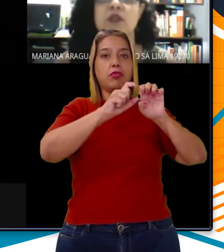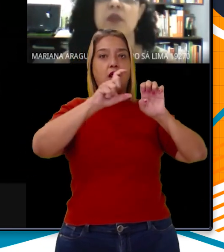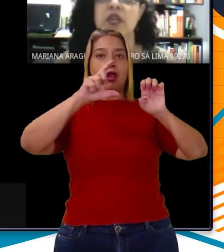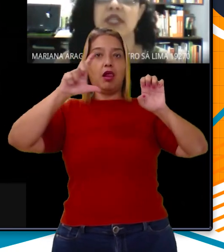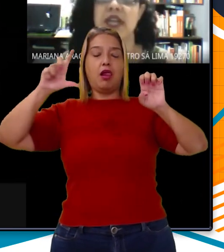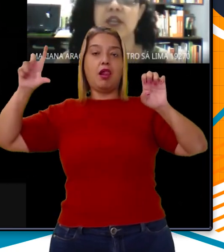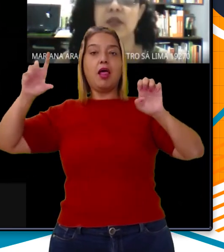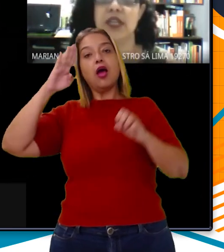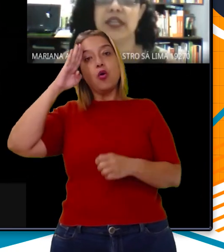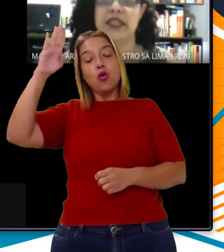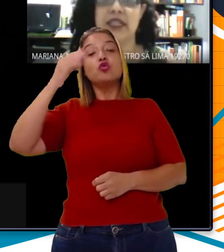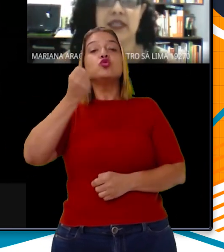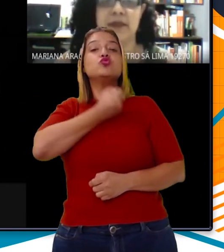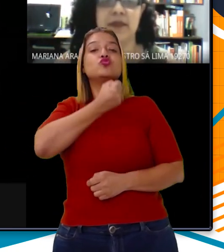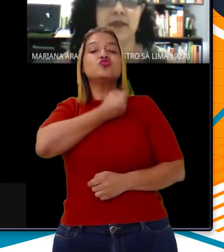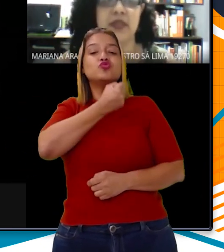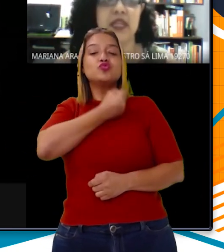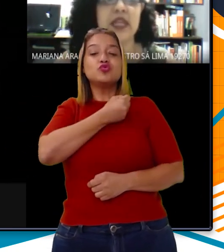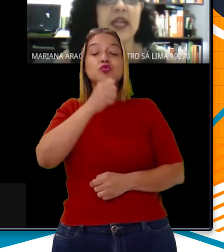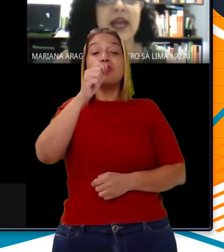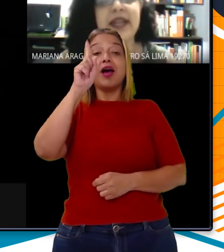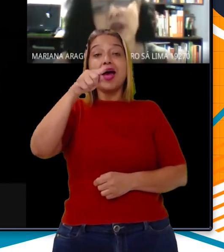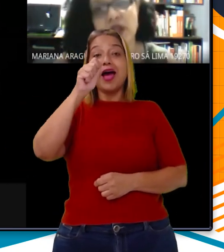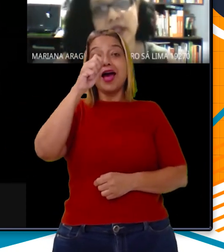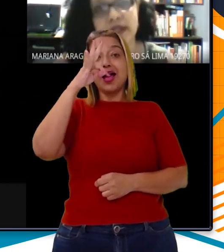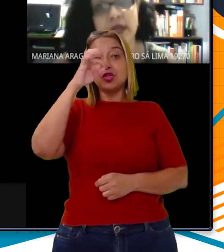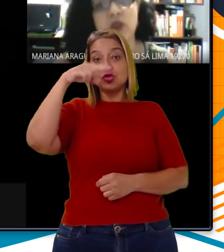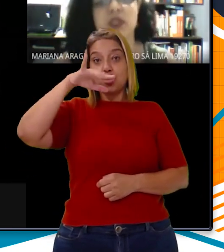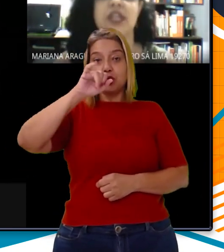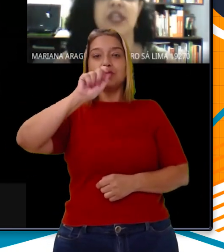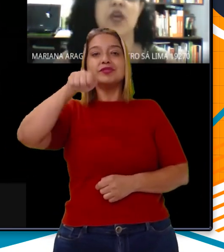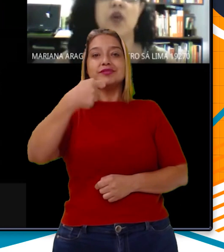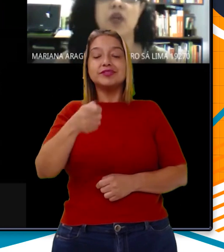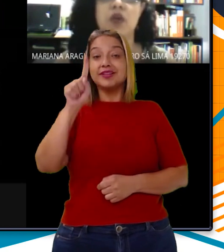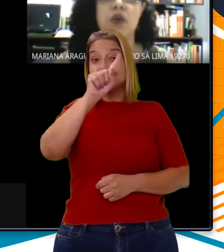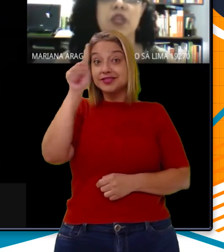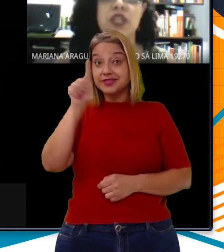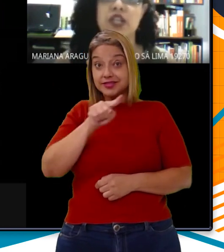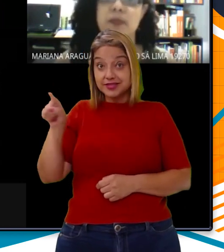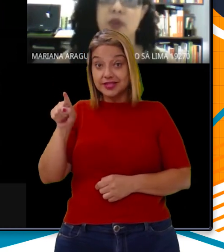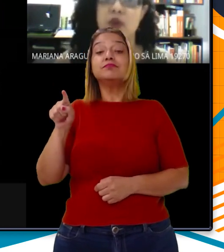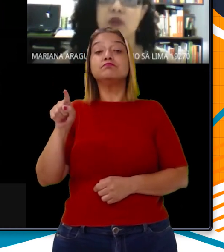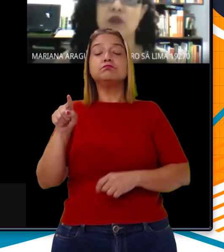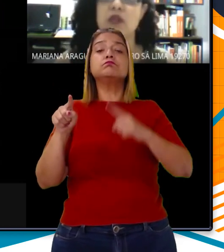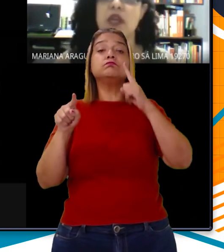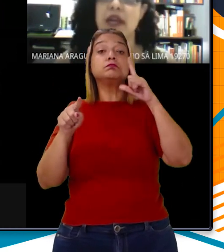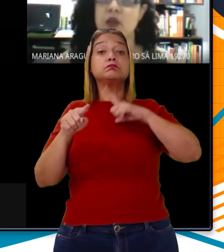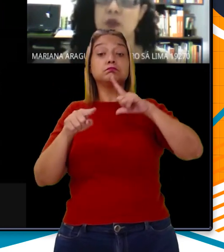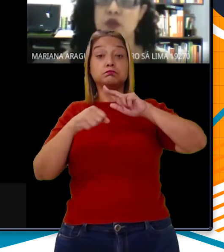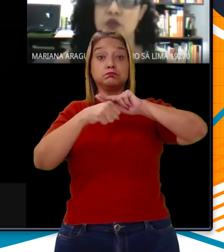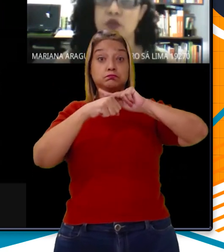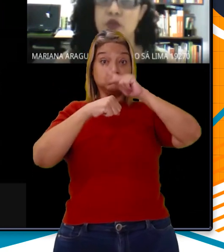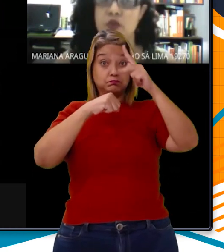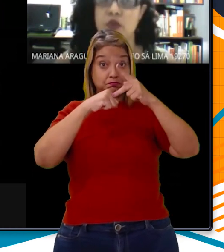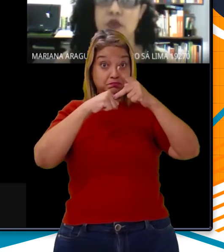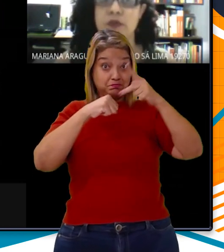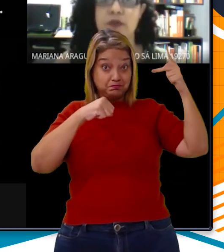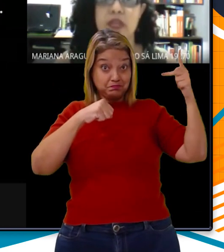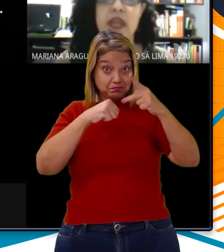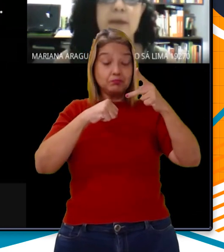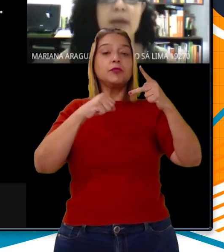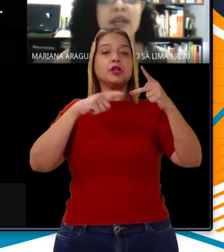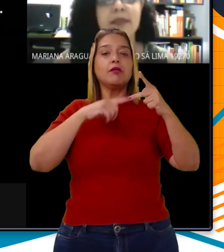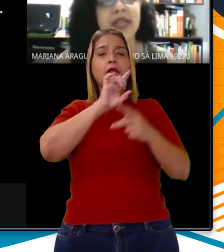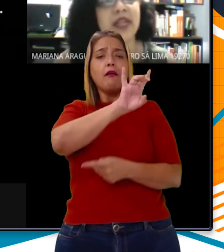atômico, simbolizado pela letra Z. Essa ordem, então, se dá de acordo com a quantidade de prótons que cada um possui no núcleo.